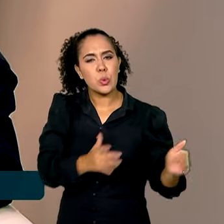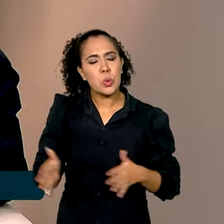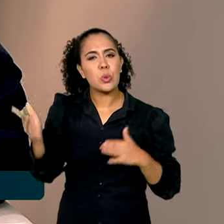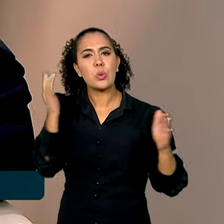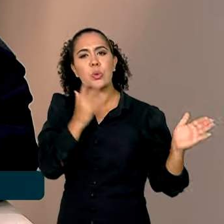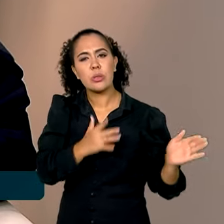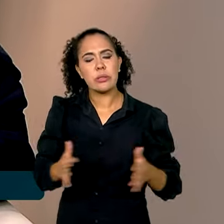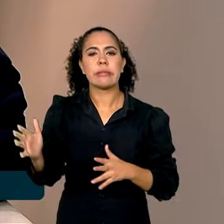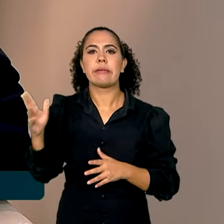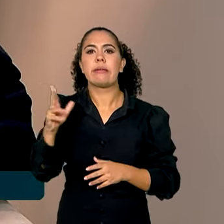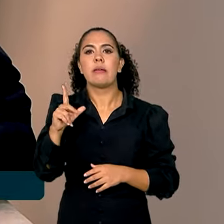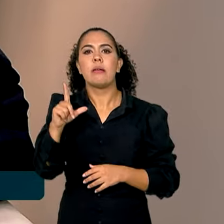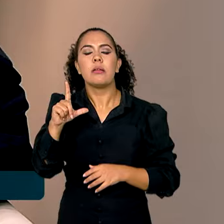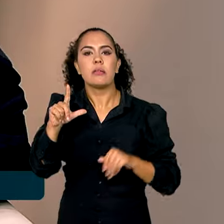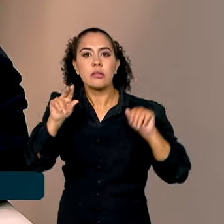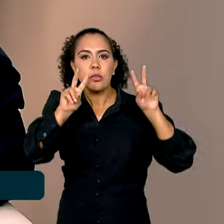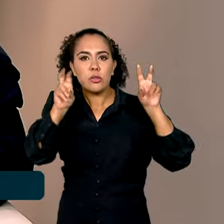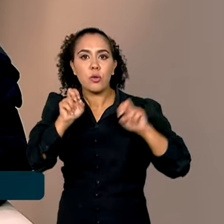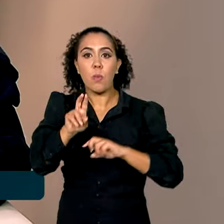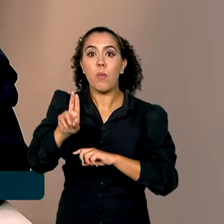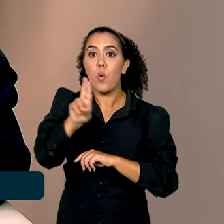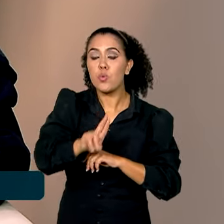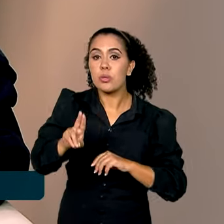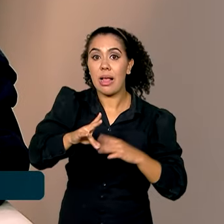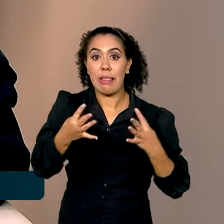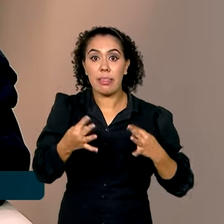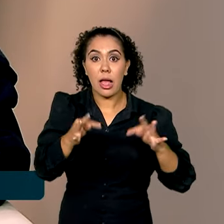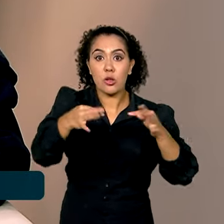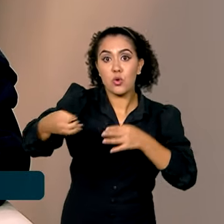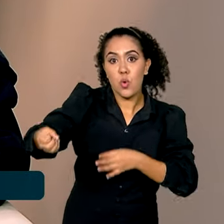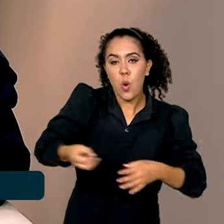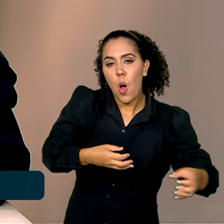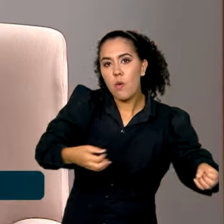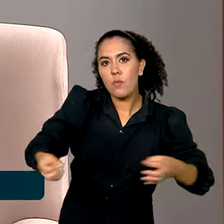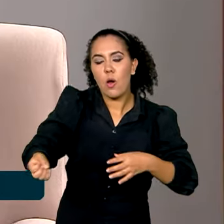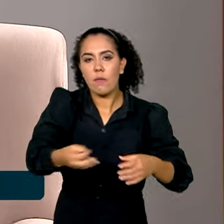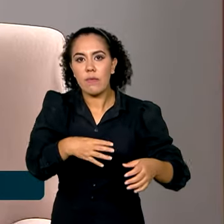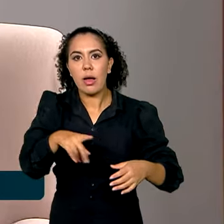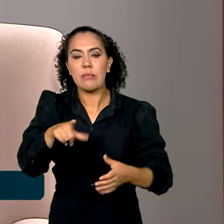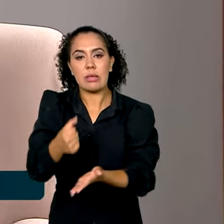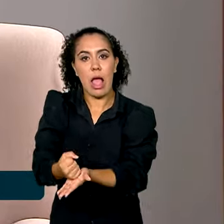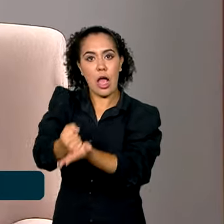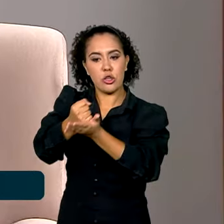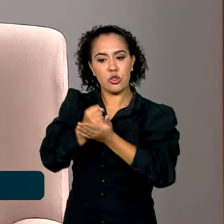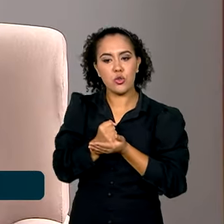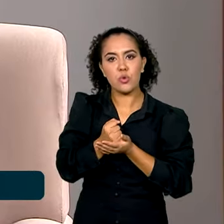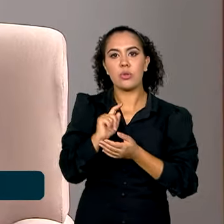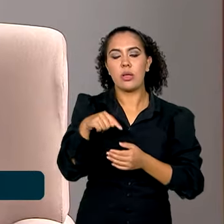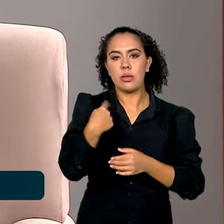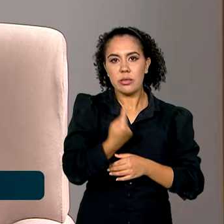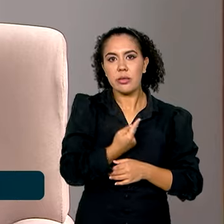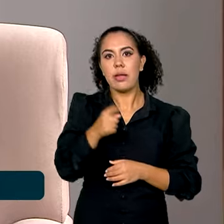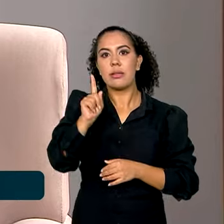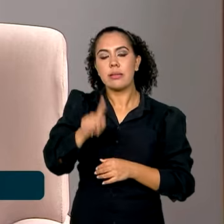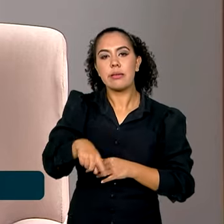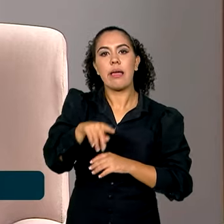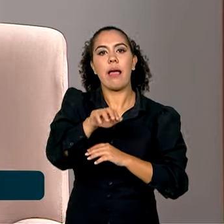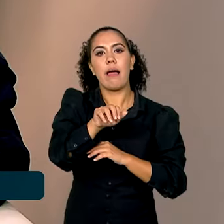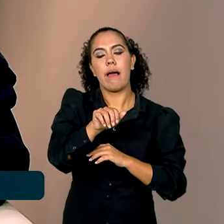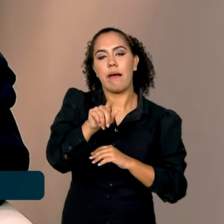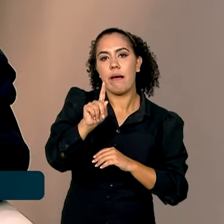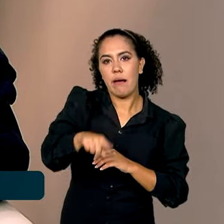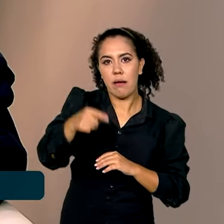advém da utilização de novas tecnologias, de informes de inteligência, a polícia, o policiamento